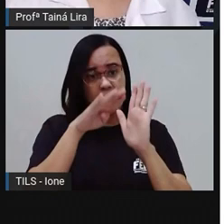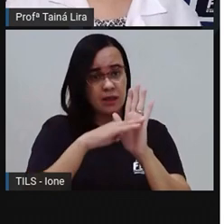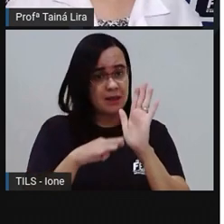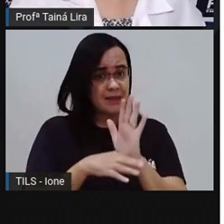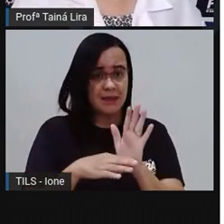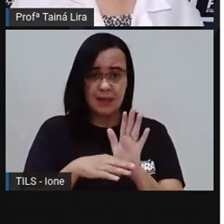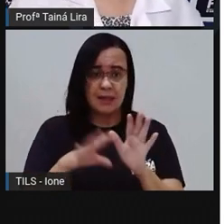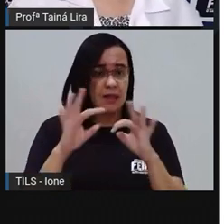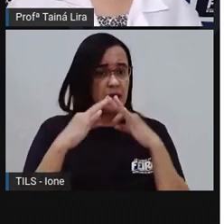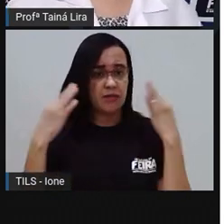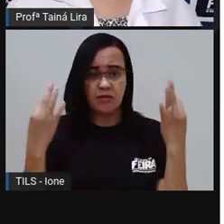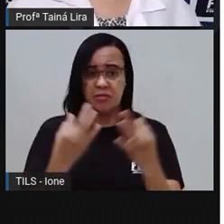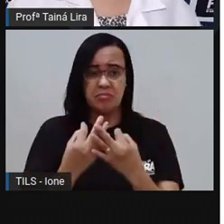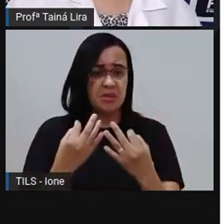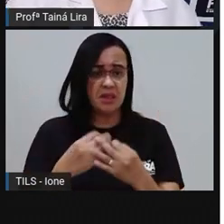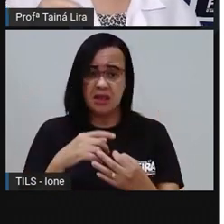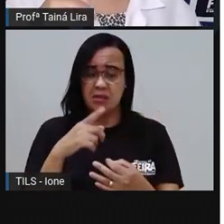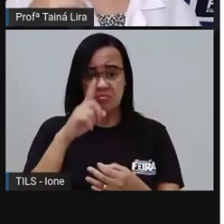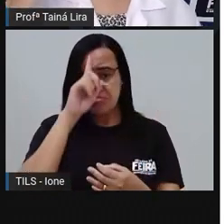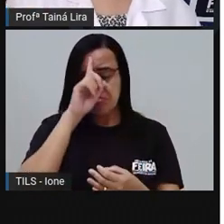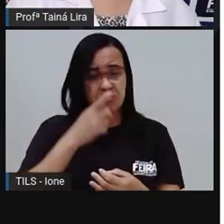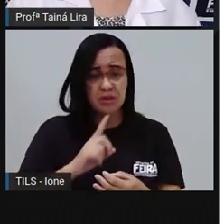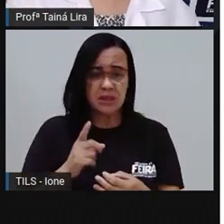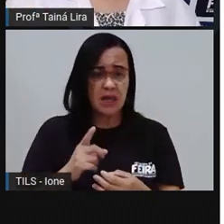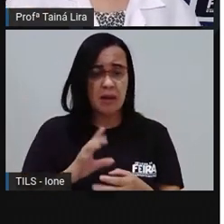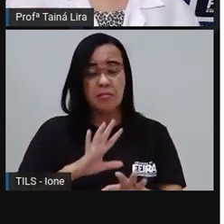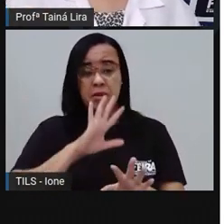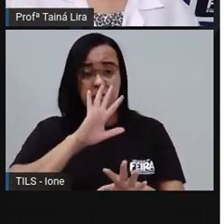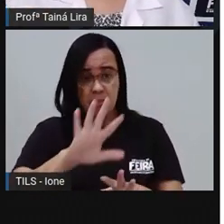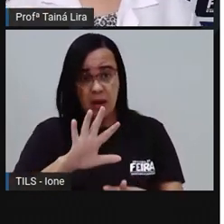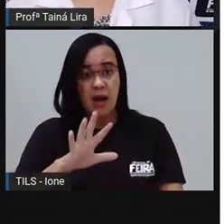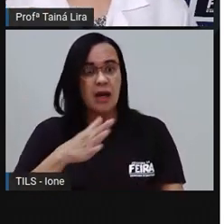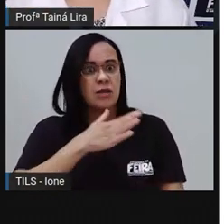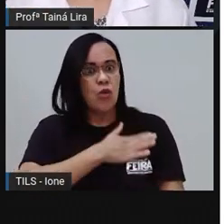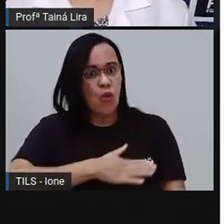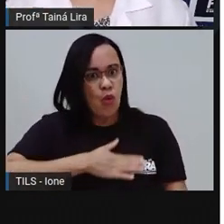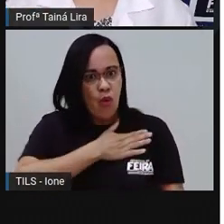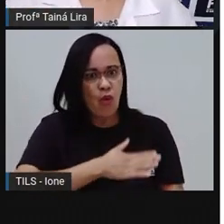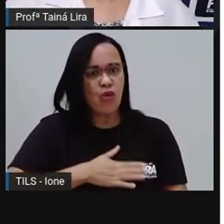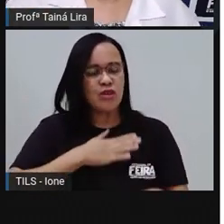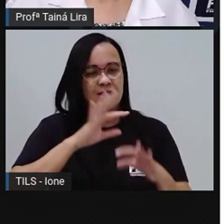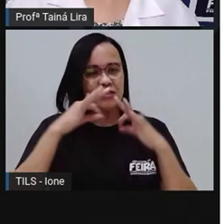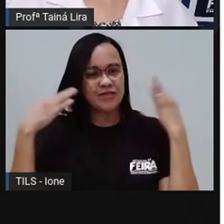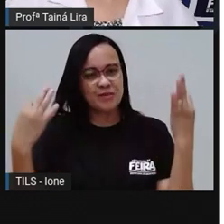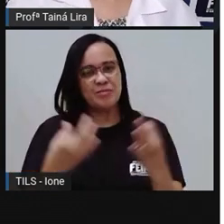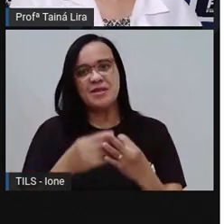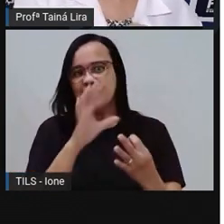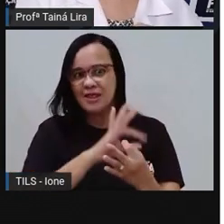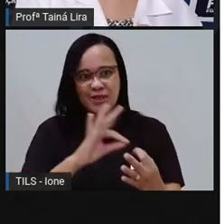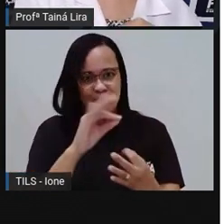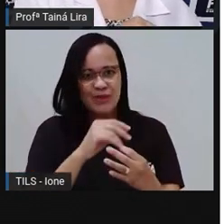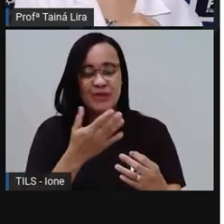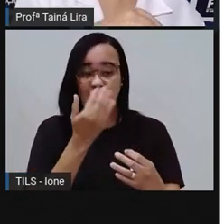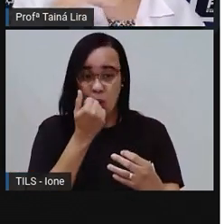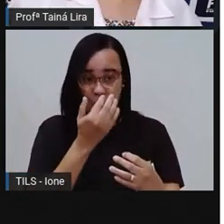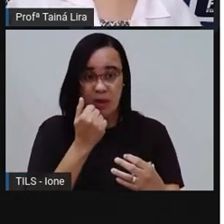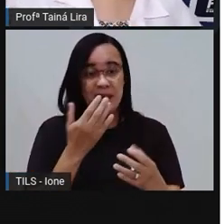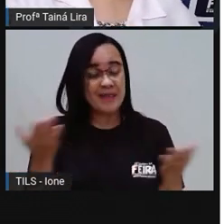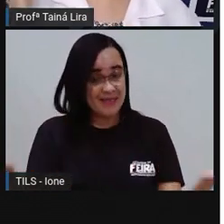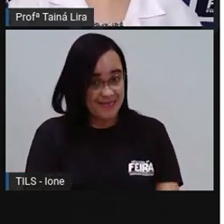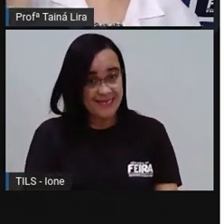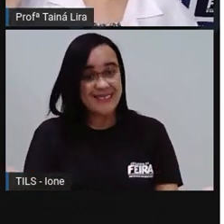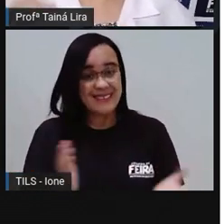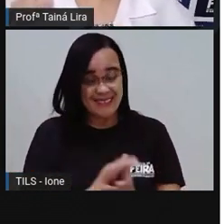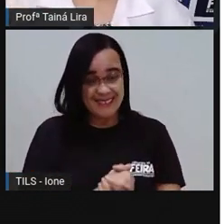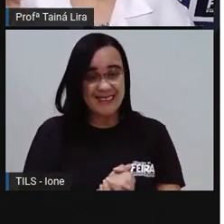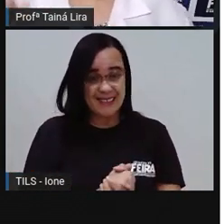criou Mas que a sua família Todo mundo Na sua família gosta Existe por exemplo Macarronada Existem famílias